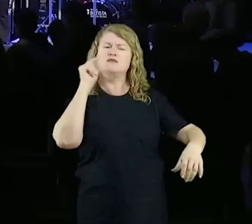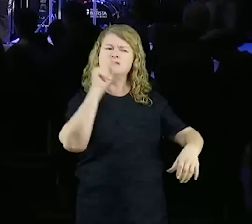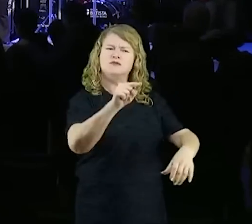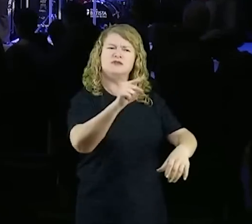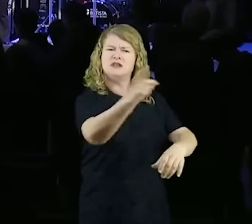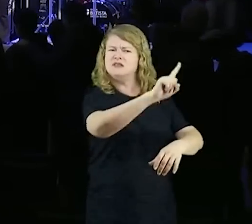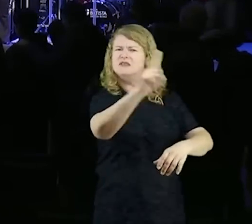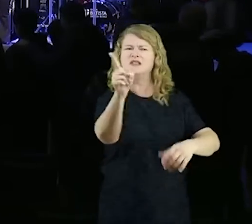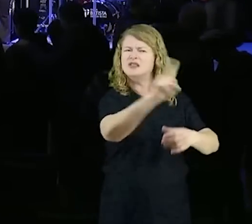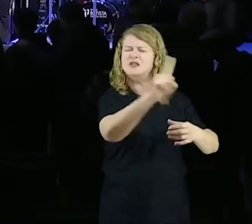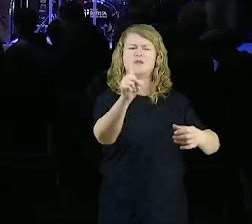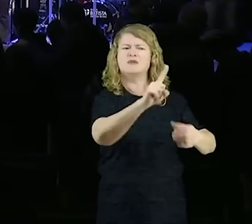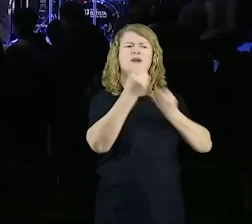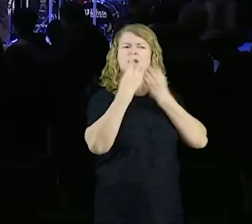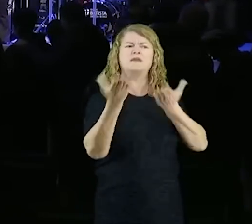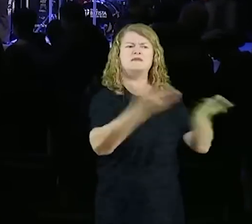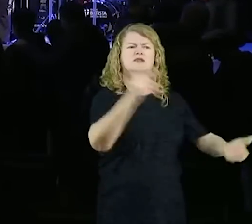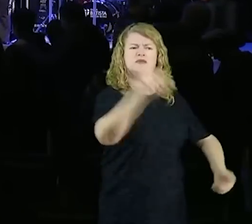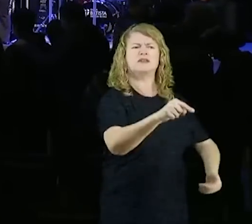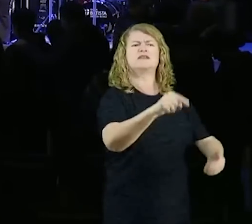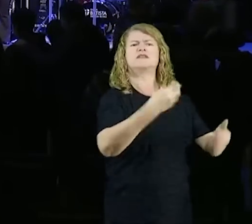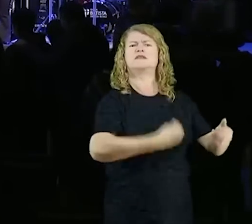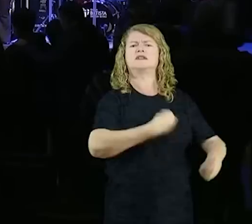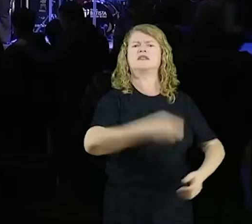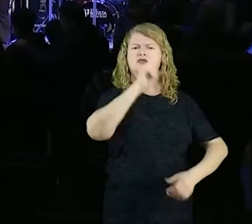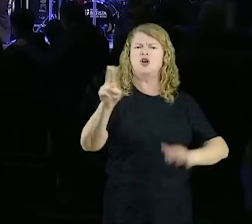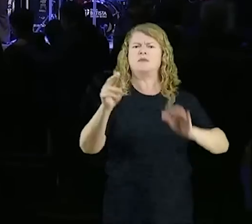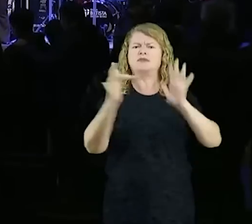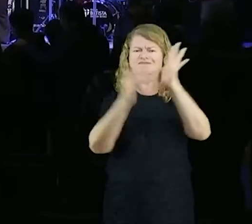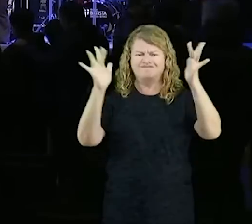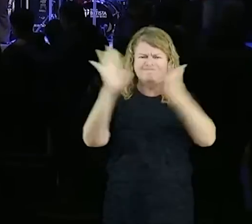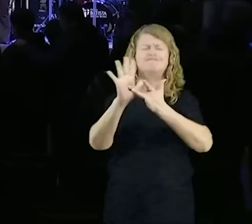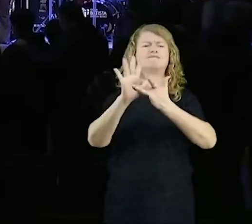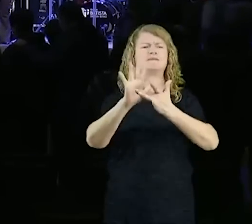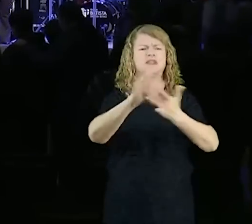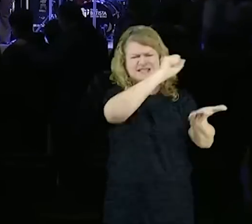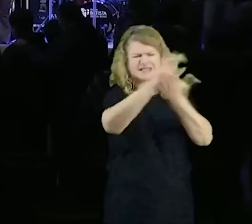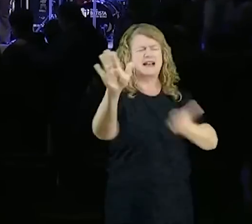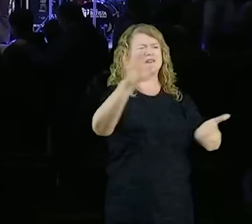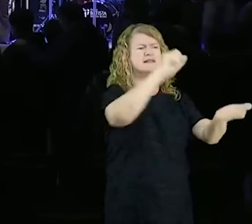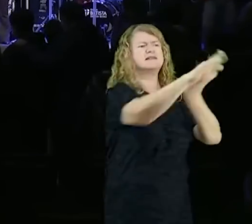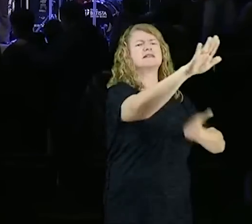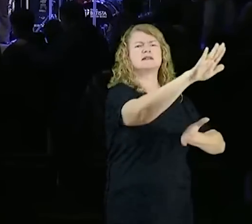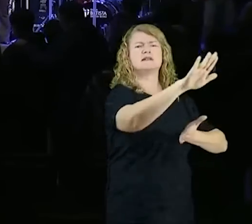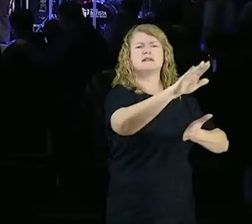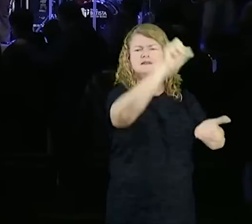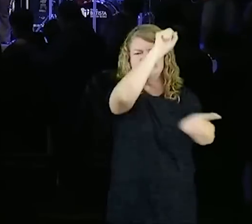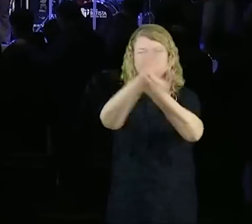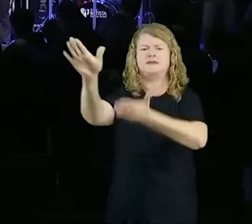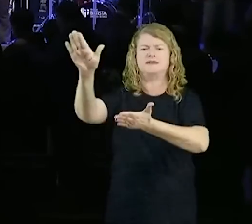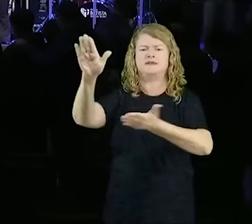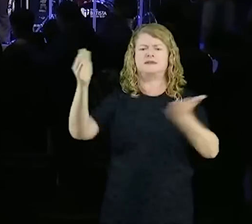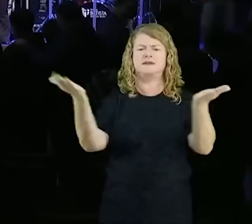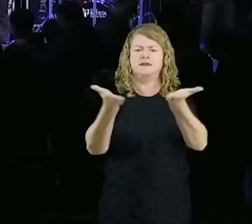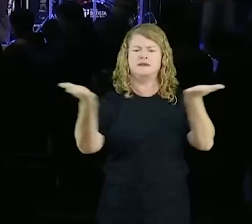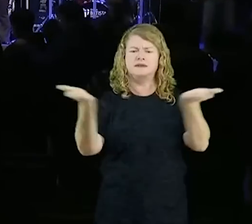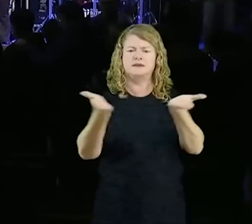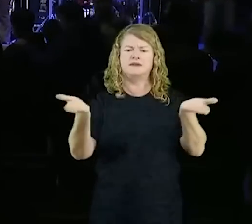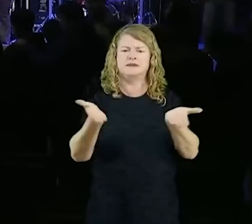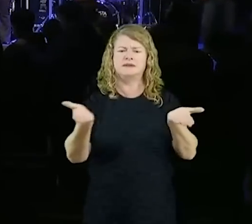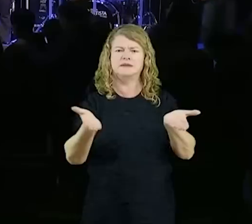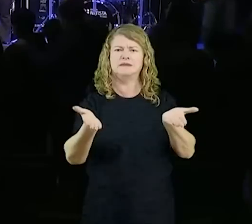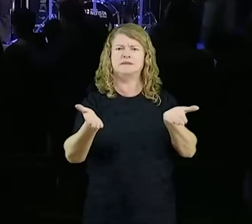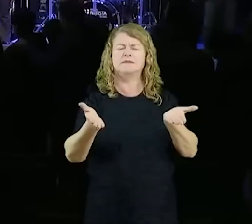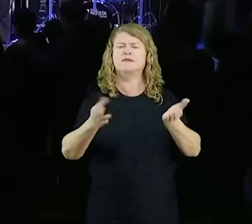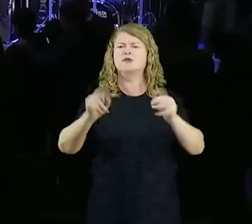em nome de Jesus Cristo de Nazaré, sai, sai, sai, e